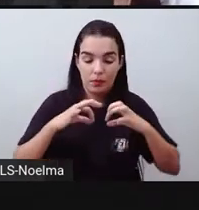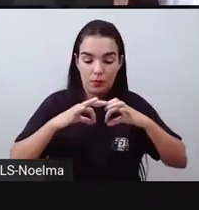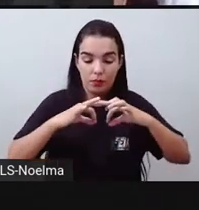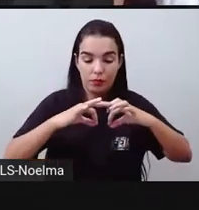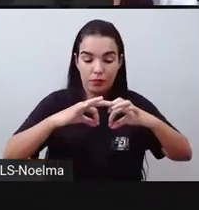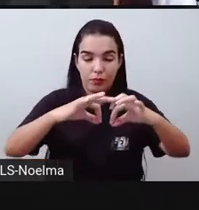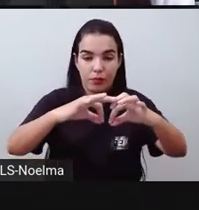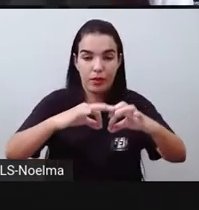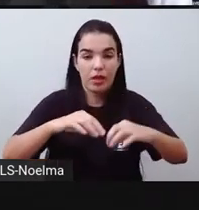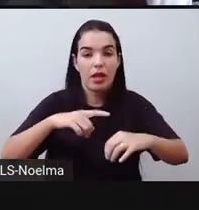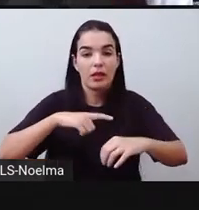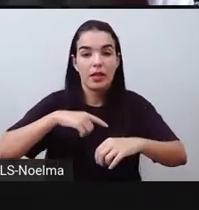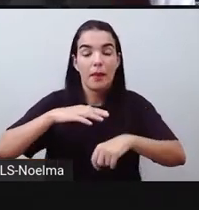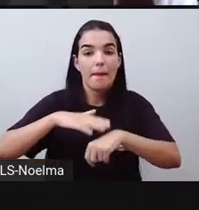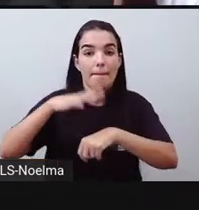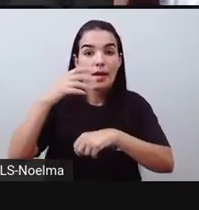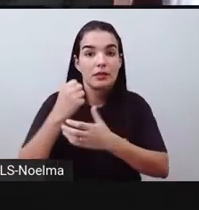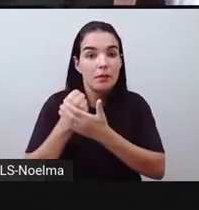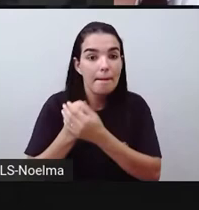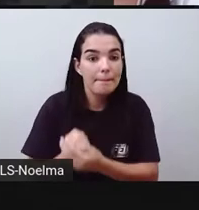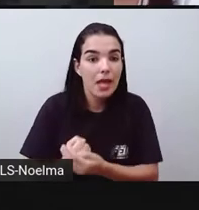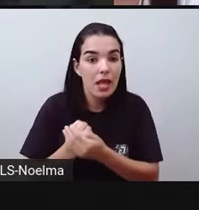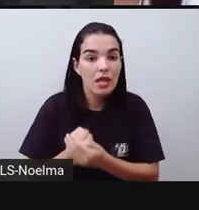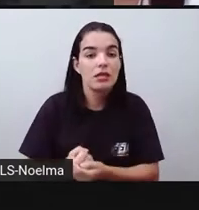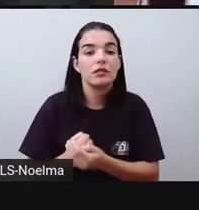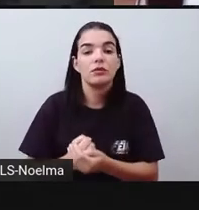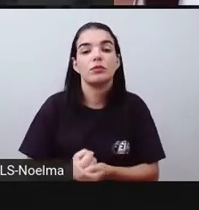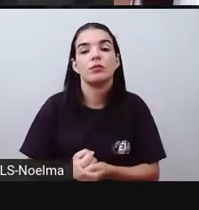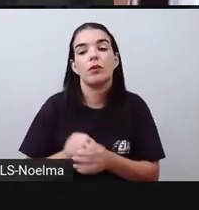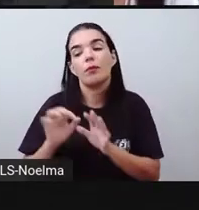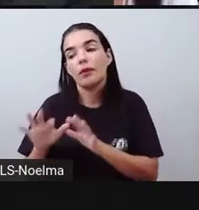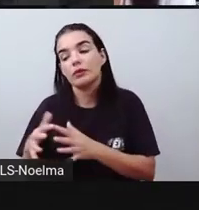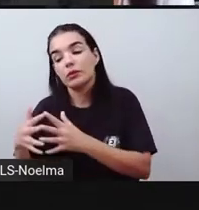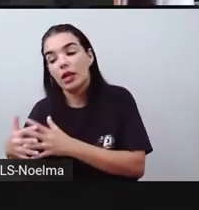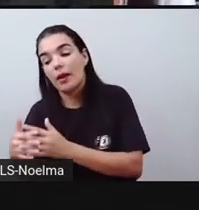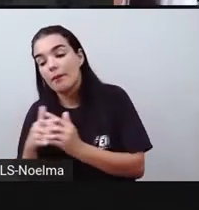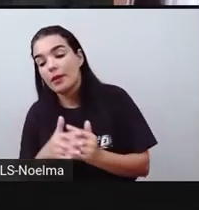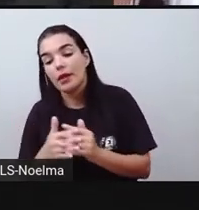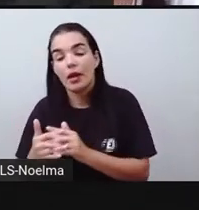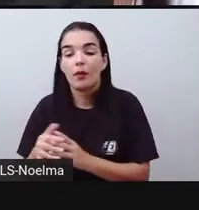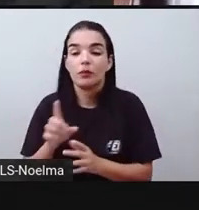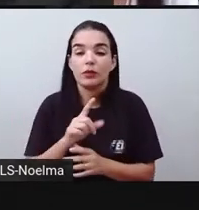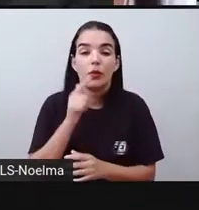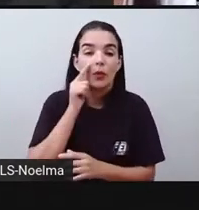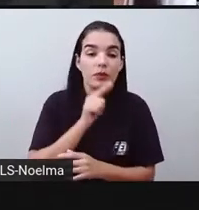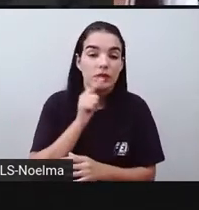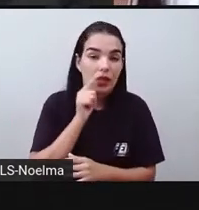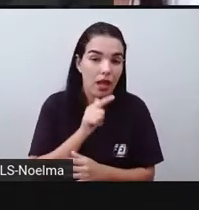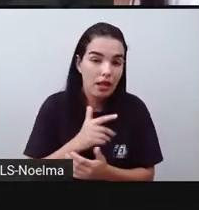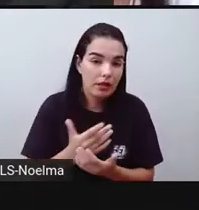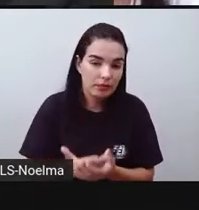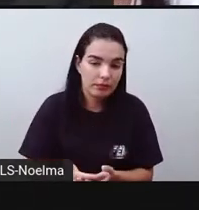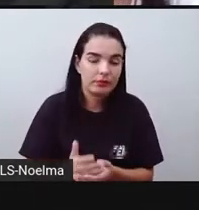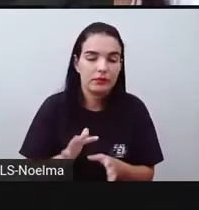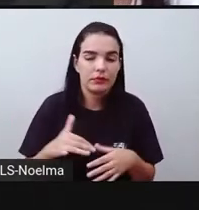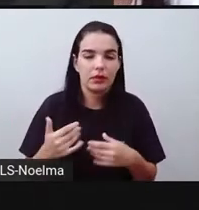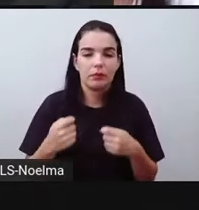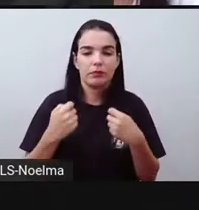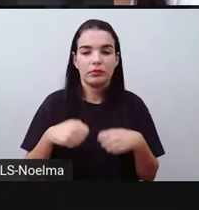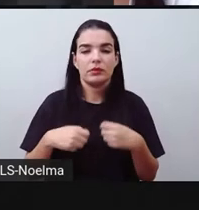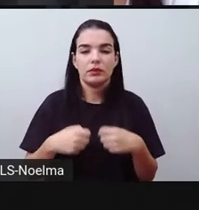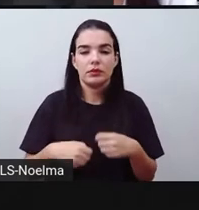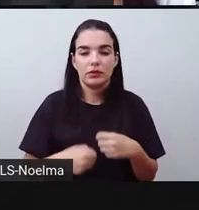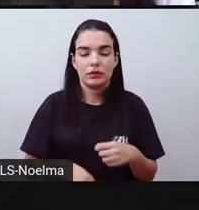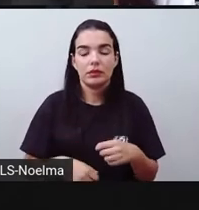levaria muito mais carga do que um determinado caminhão, então precisam várias carretas, vários caminhões para carregar